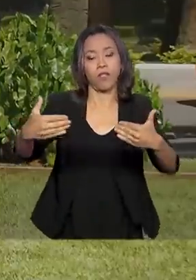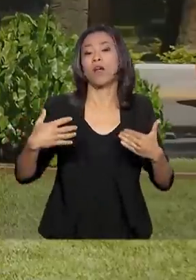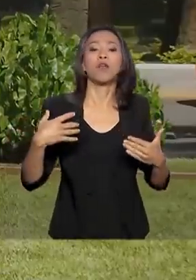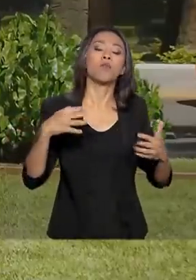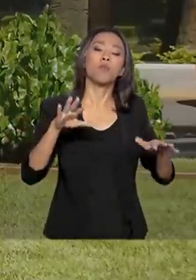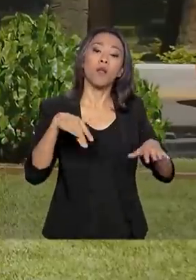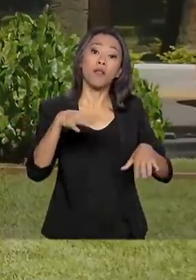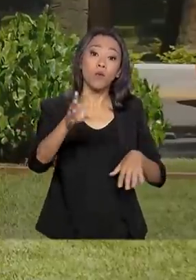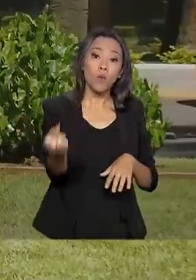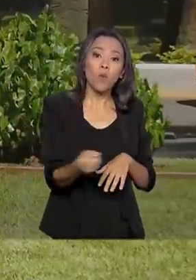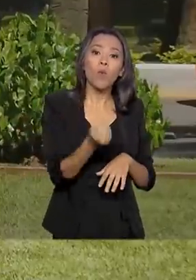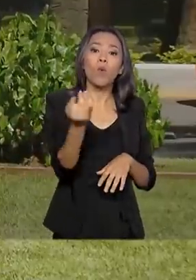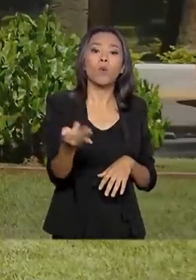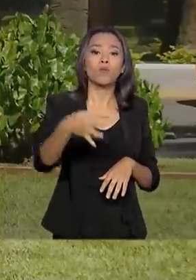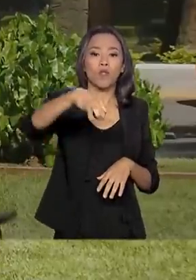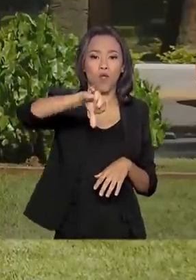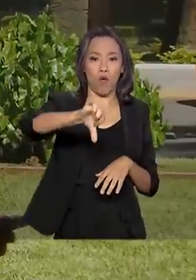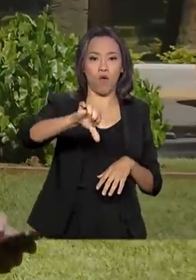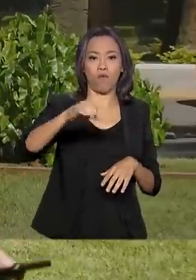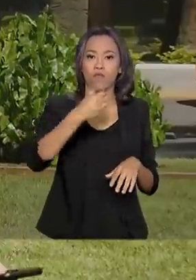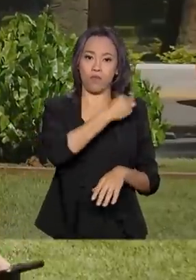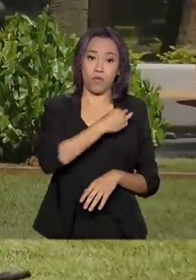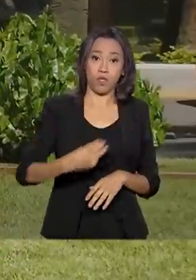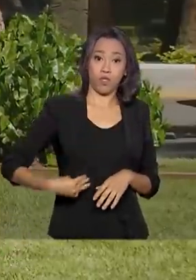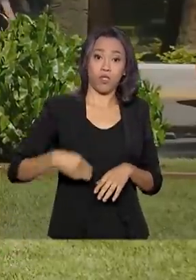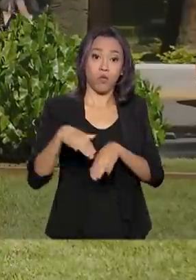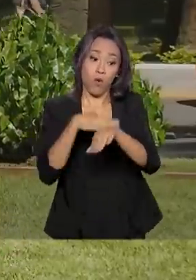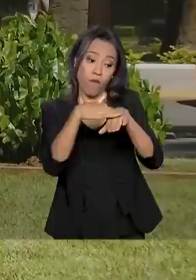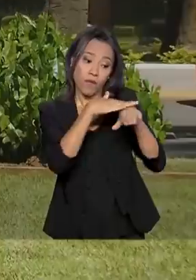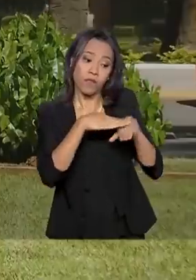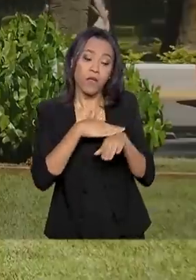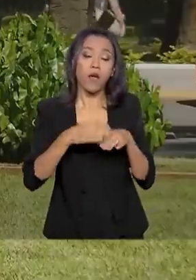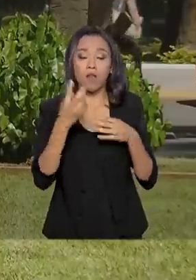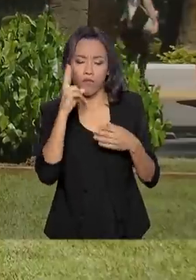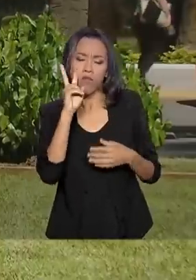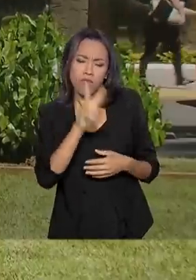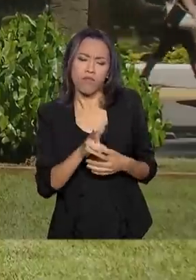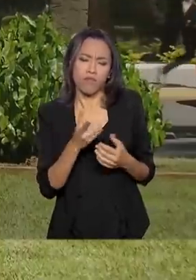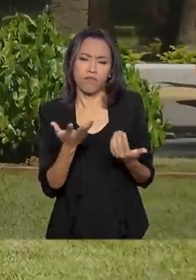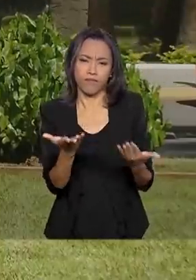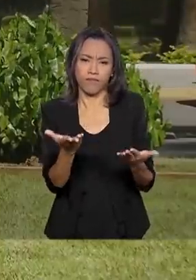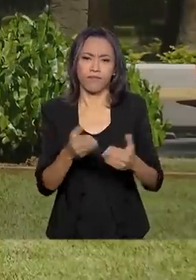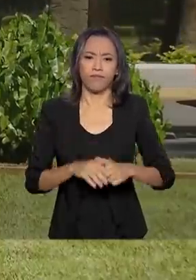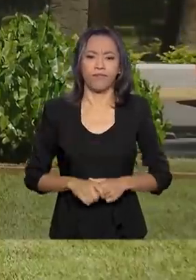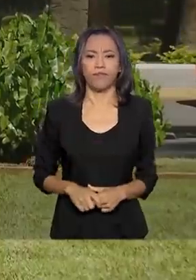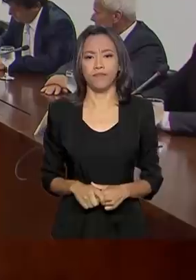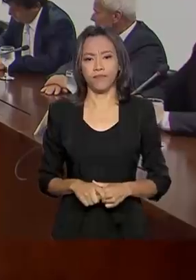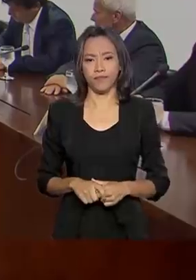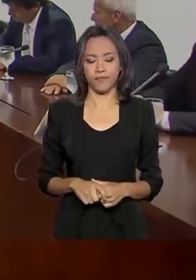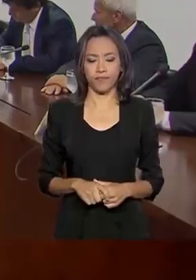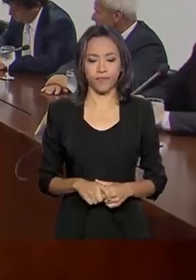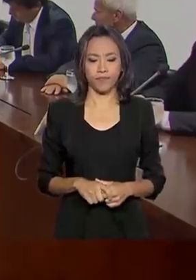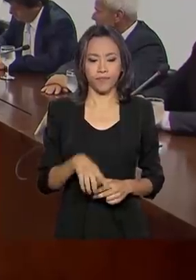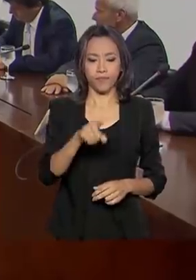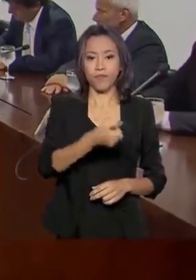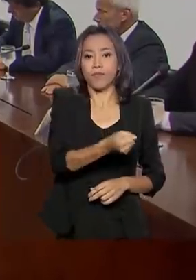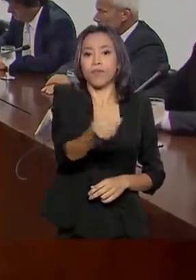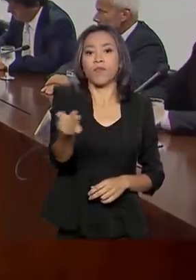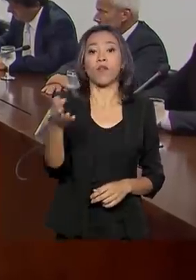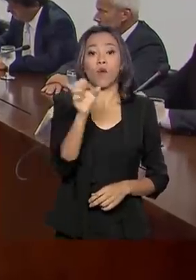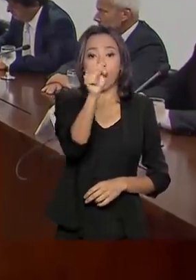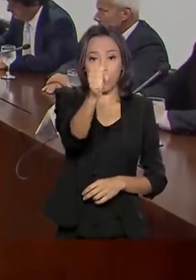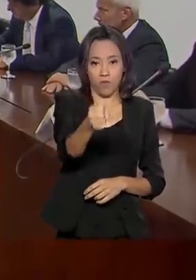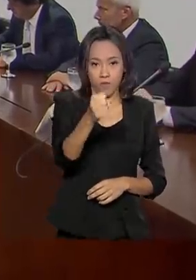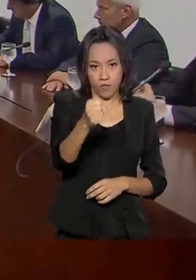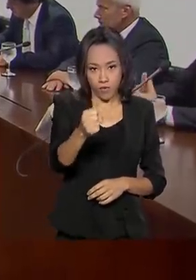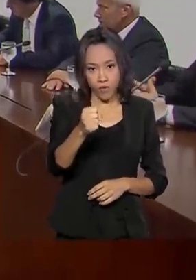Nove ministros participaram para poder alinhar os procedimentos. Vamos ver como foi. Oito ministros se